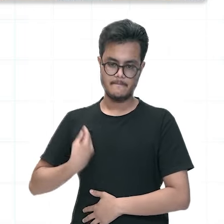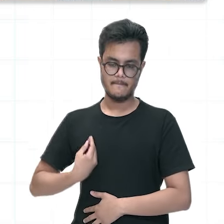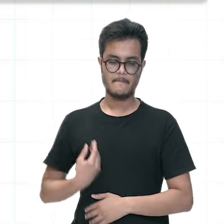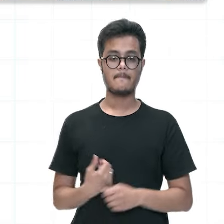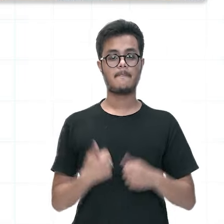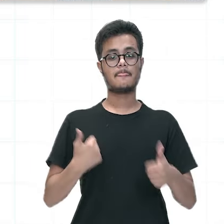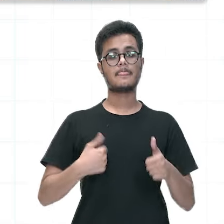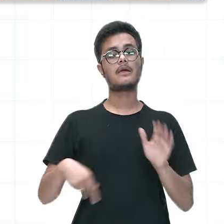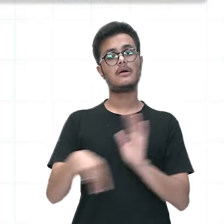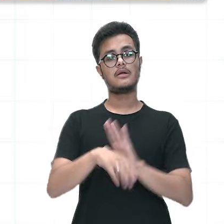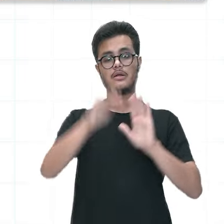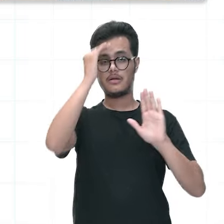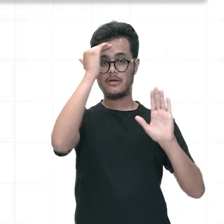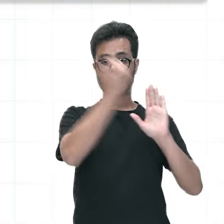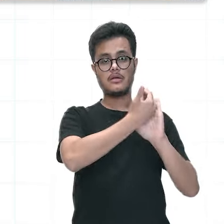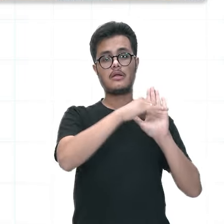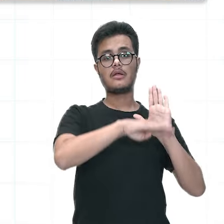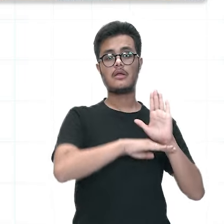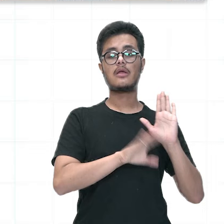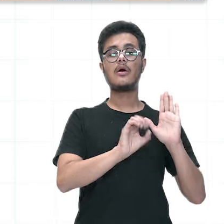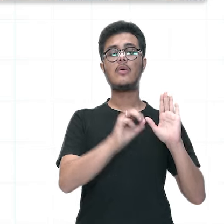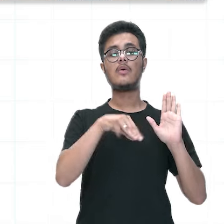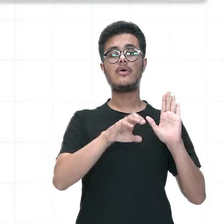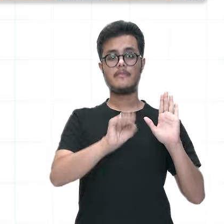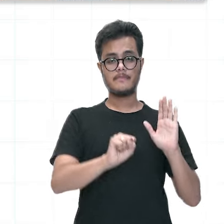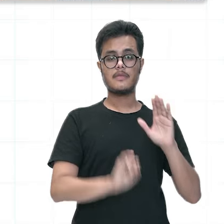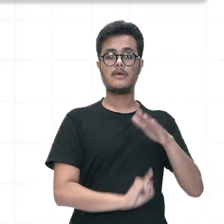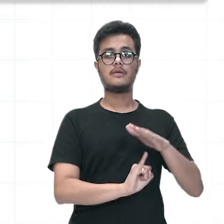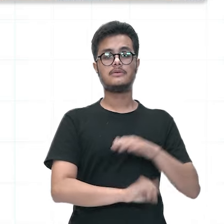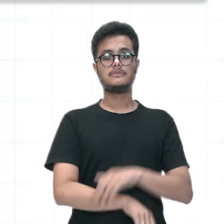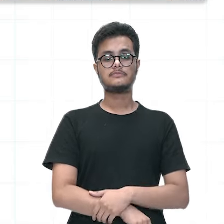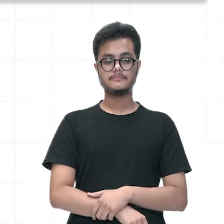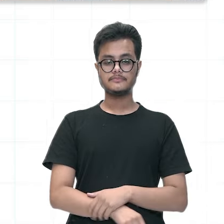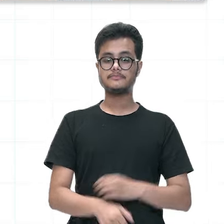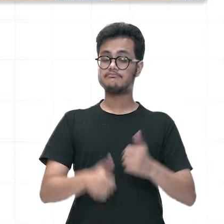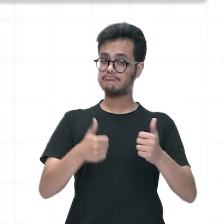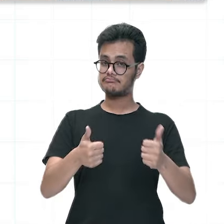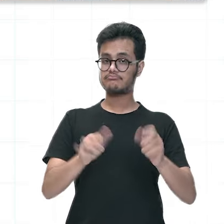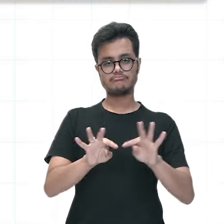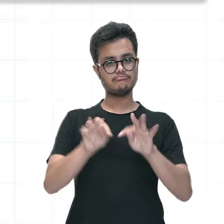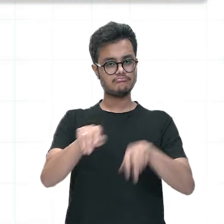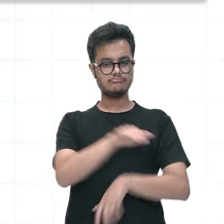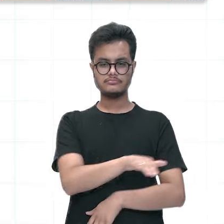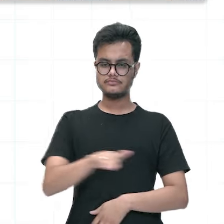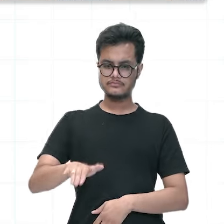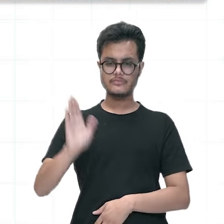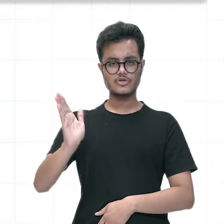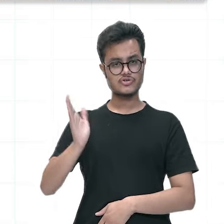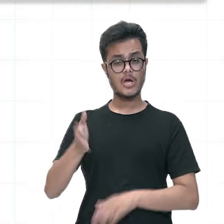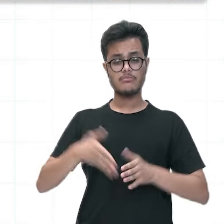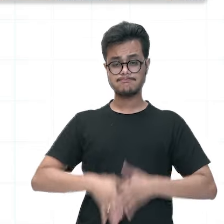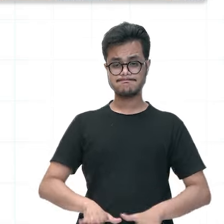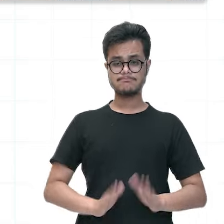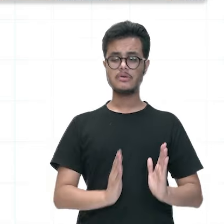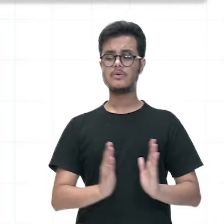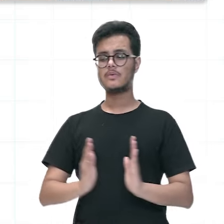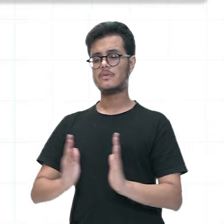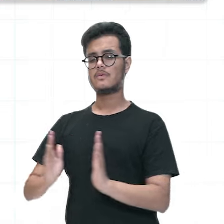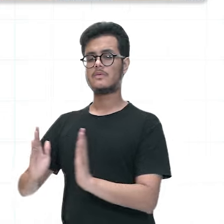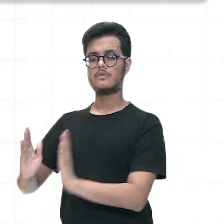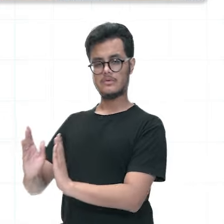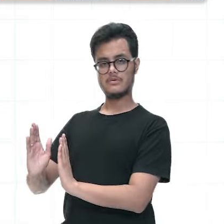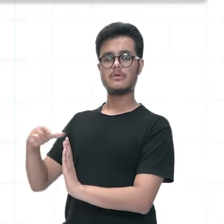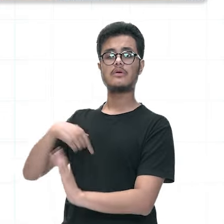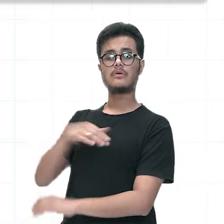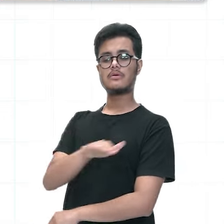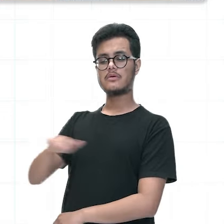está de acordo com as recomendações da Organização Mundial da Saúde. Então toda criança, né? Logo que na primeira infância